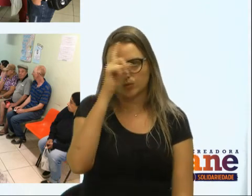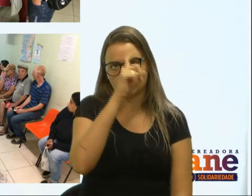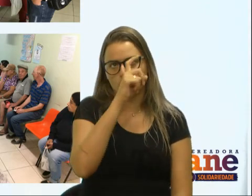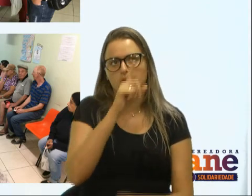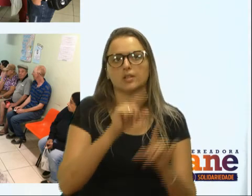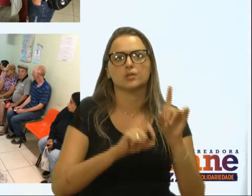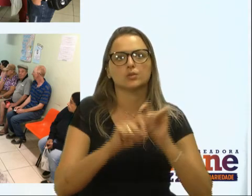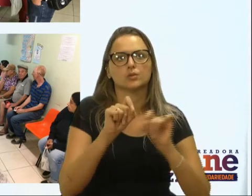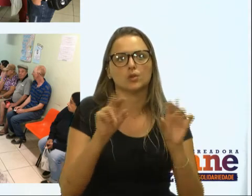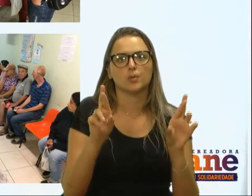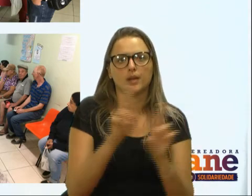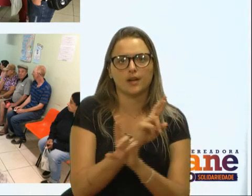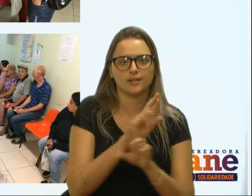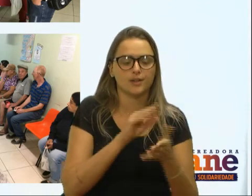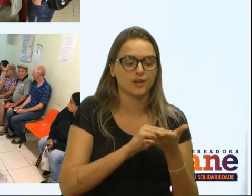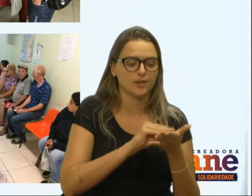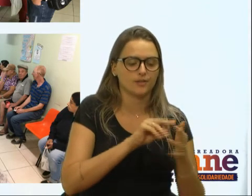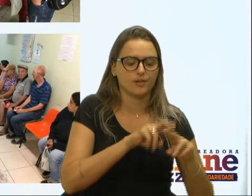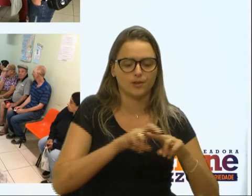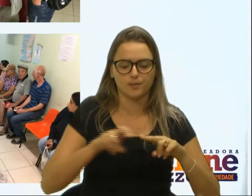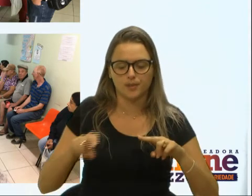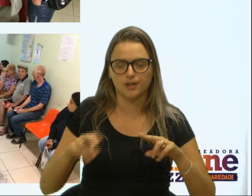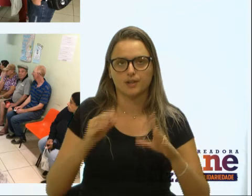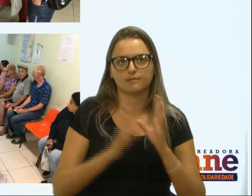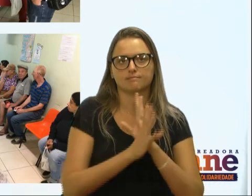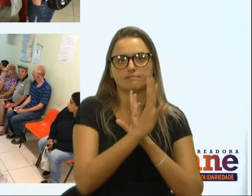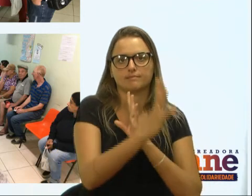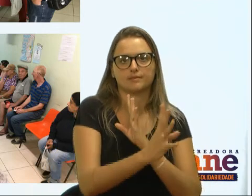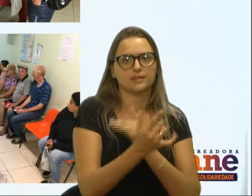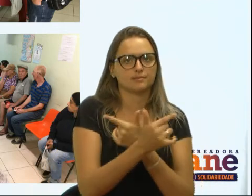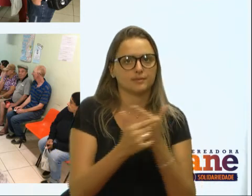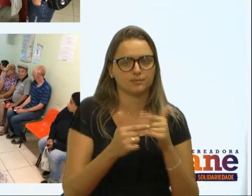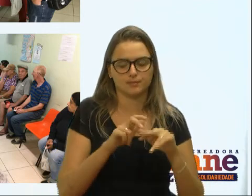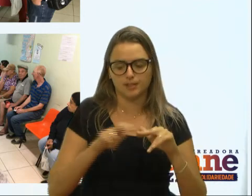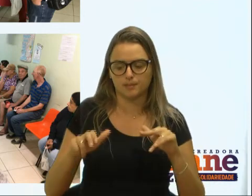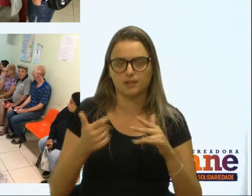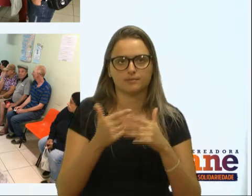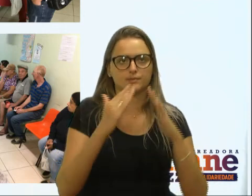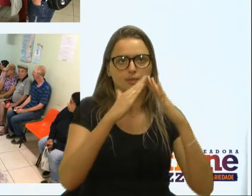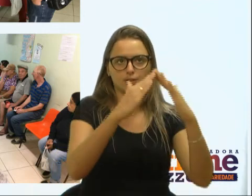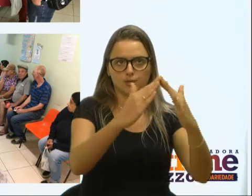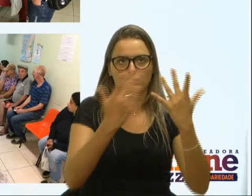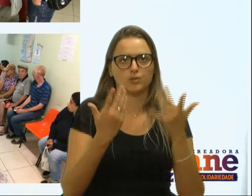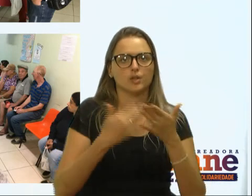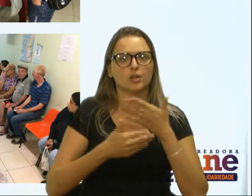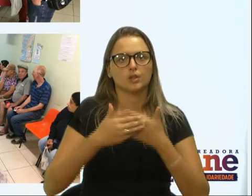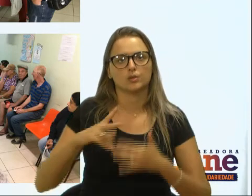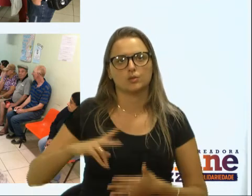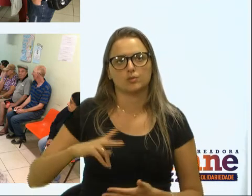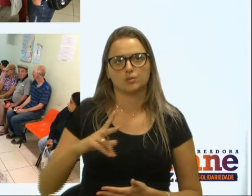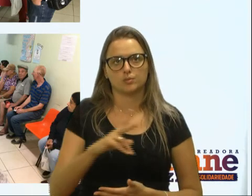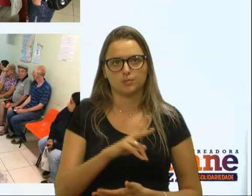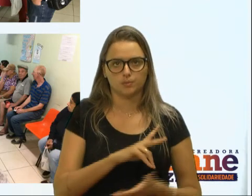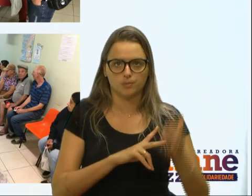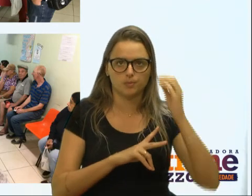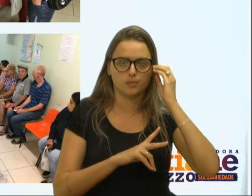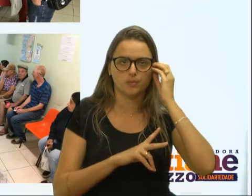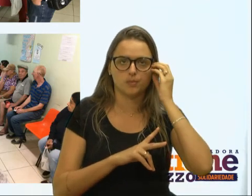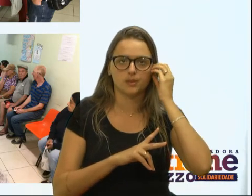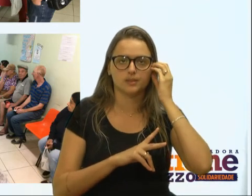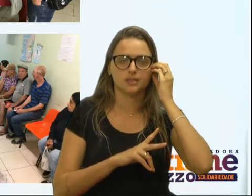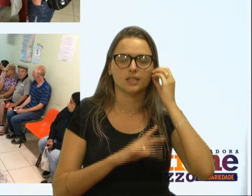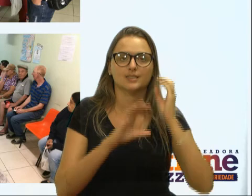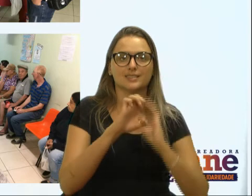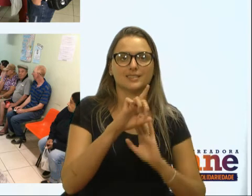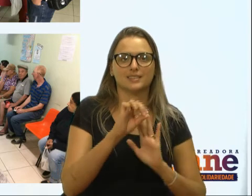a bancos, a fila de espera é longa, não tem banco, não tem todo, os pacientes acabam, então, cedo da manhã,